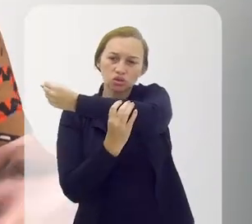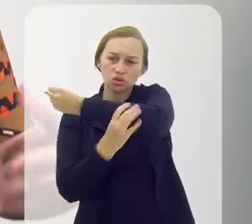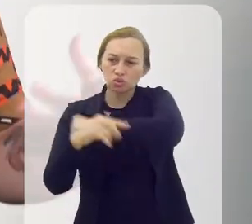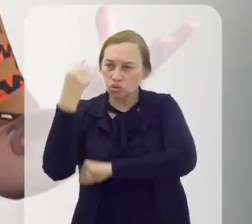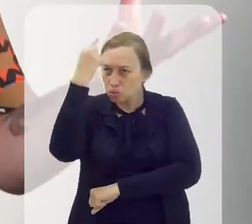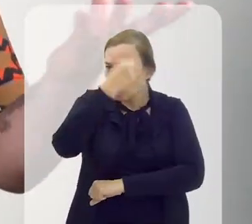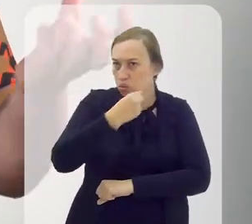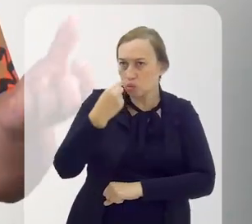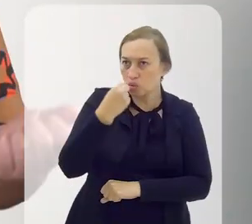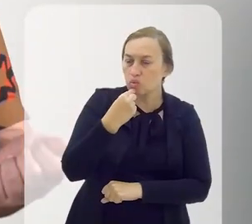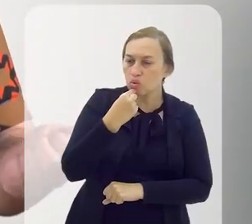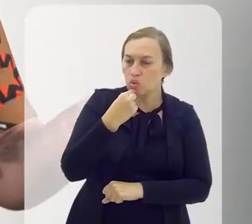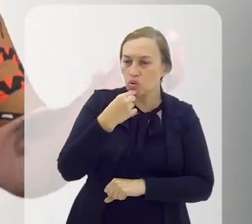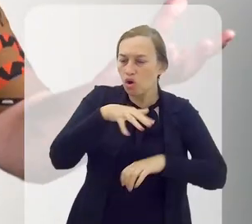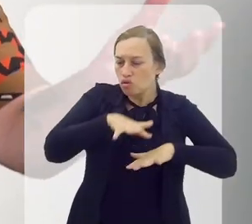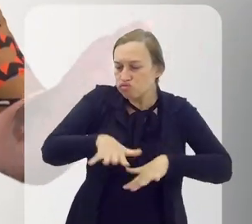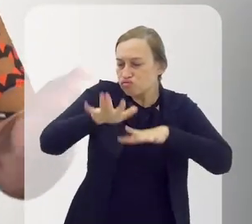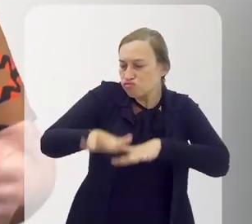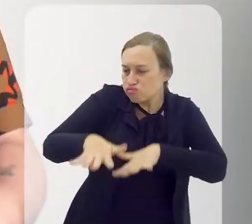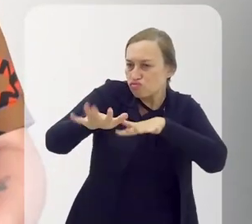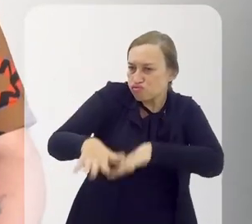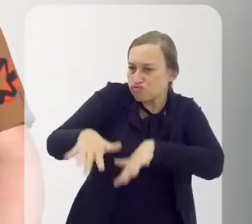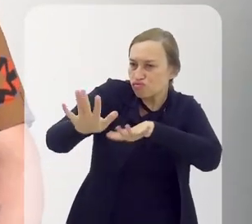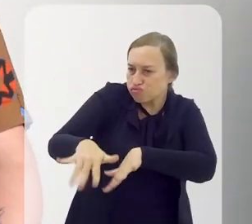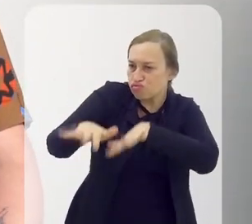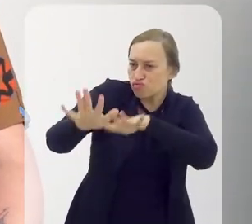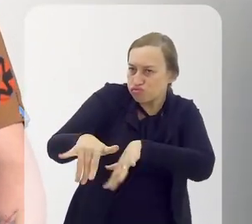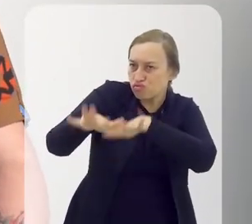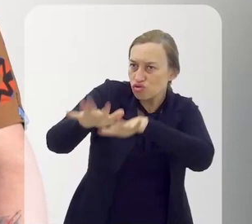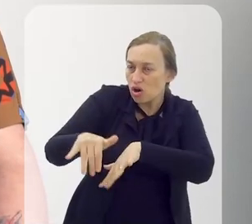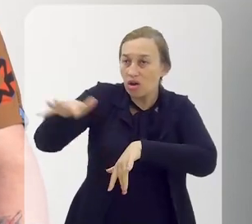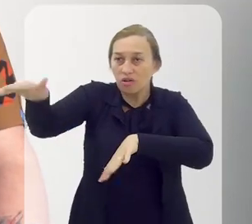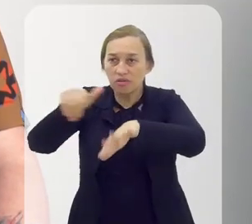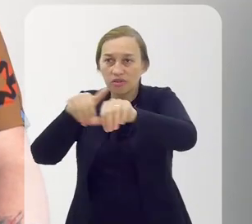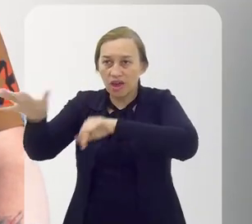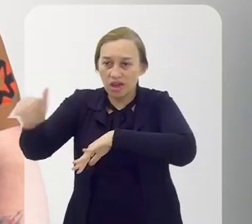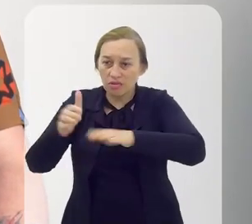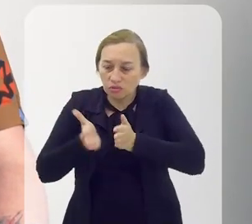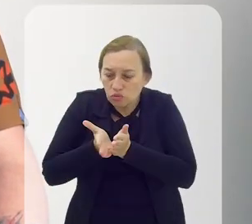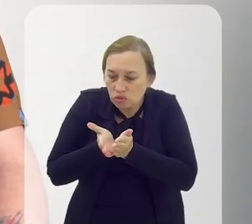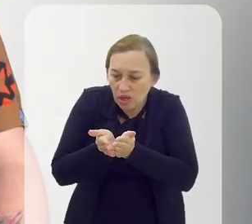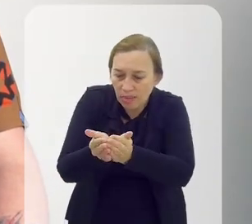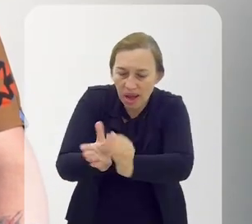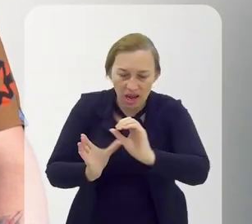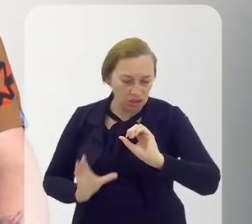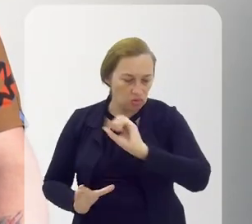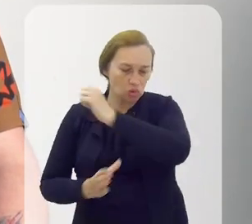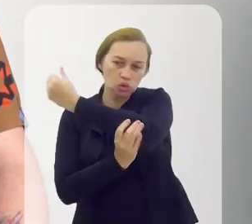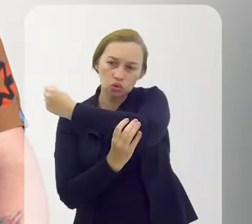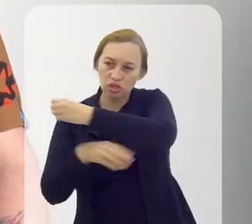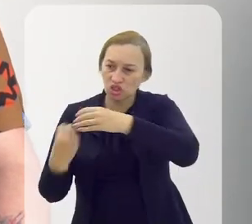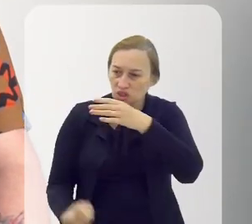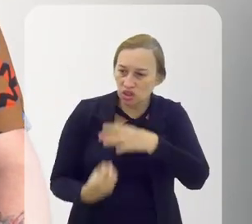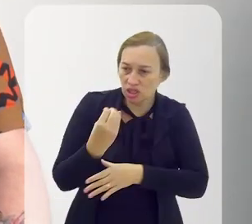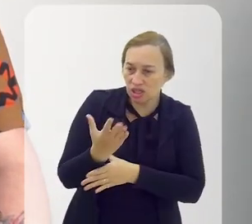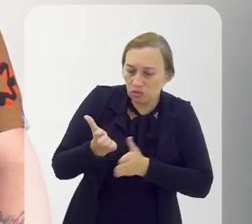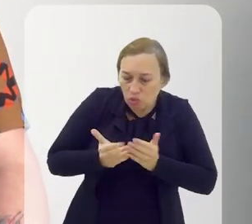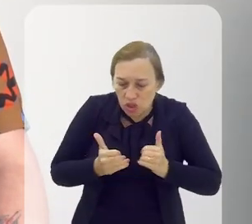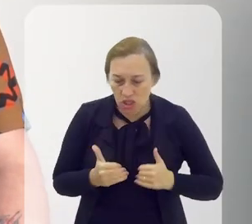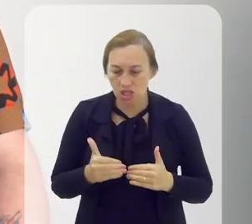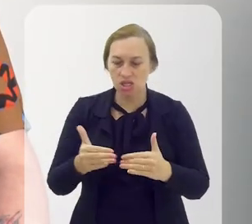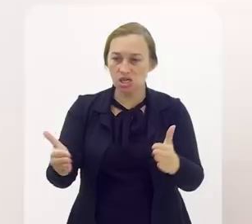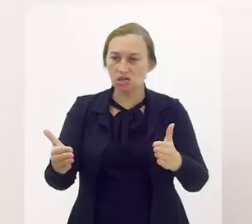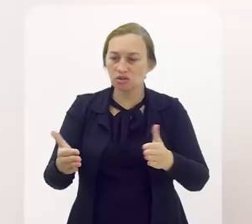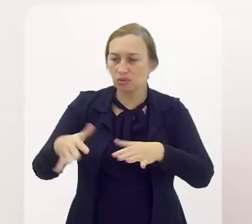começa trazendo os Exus para a avenida, puxando, venham para a Marquês de Sapucaí, através da barca dos Exus, que a gente constrói na nossa